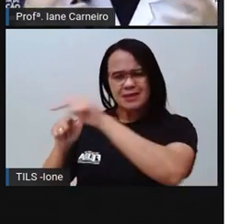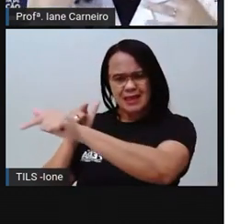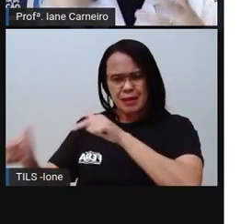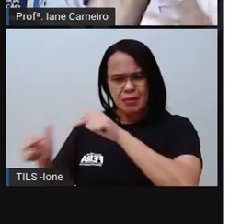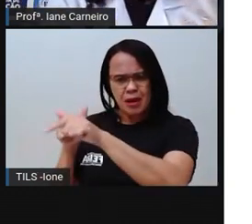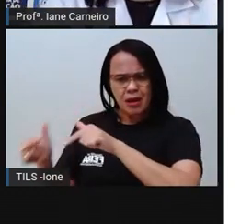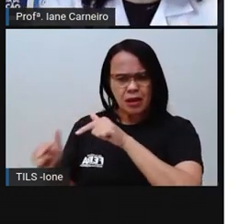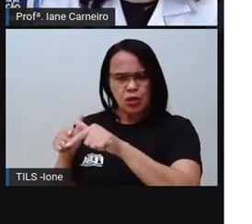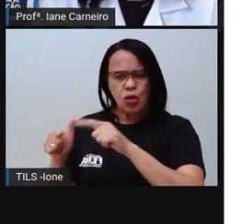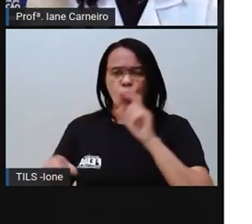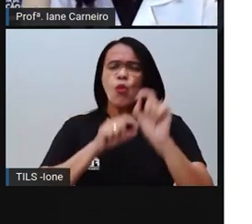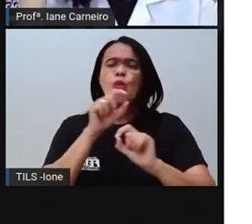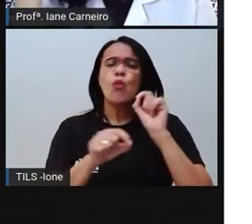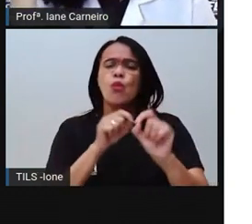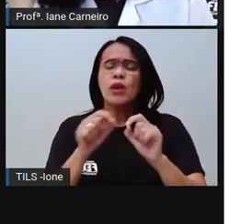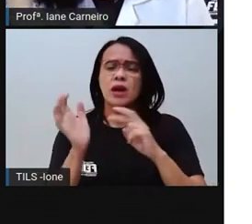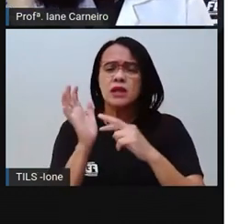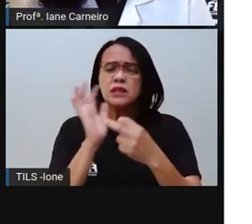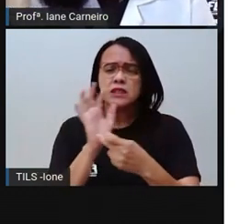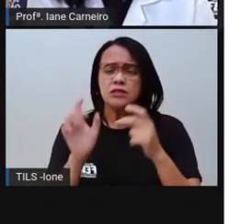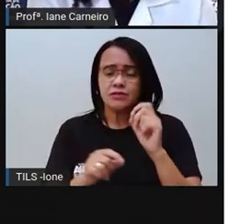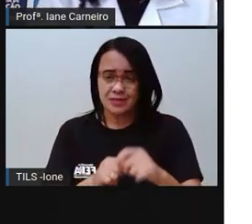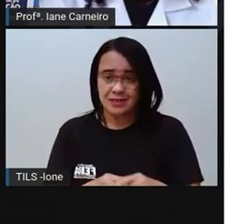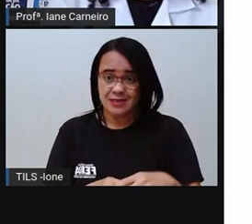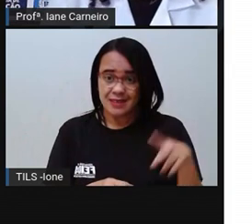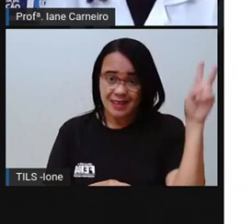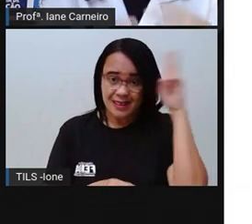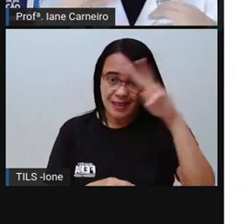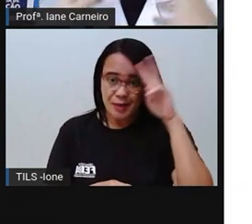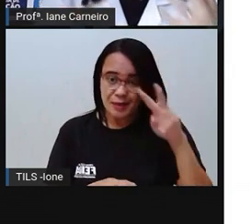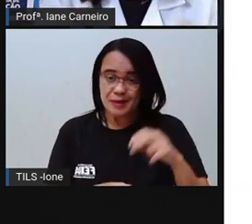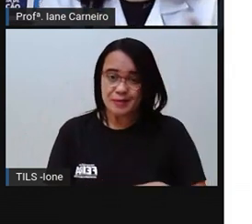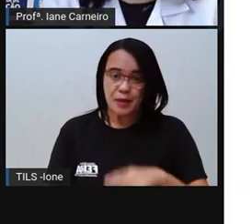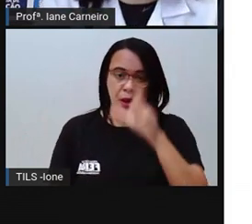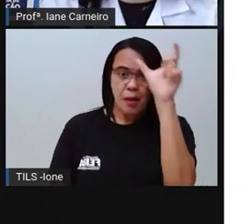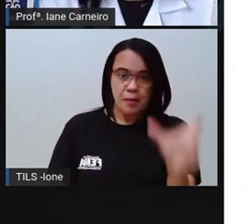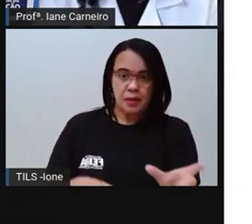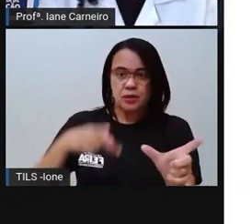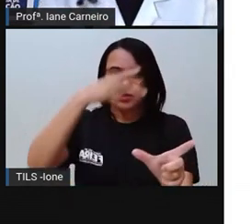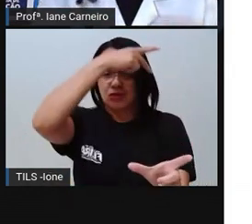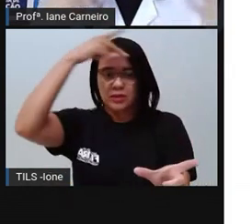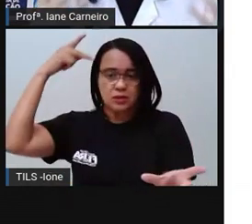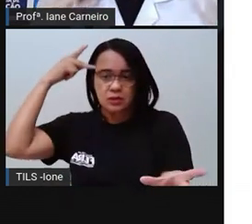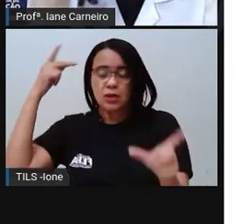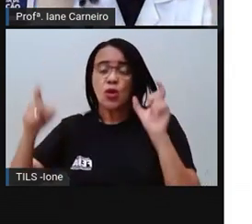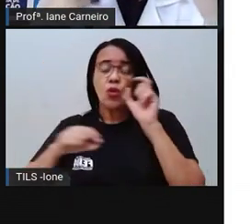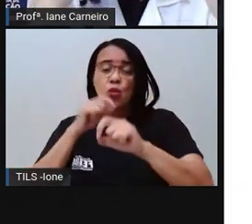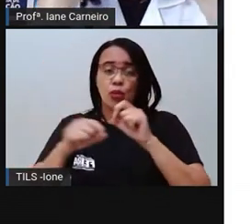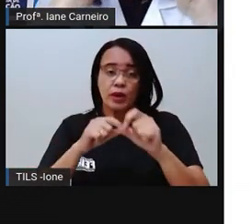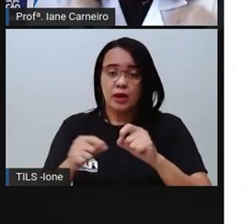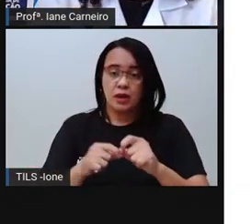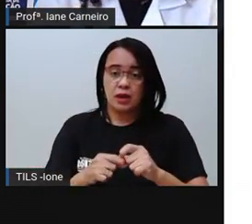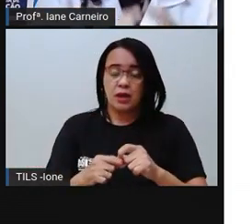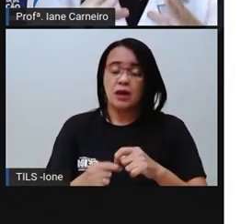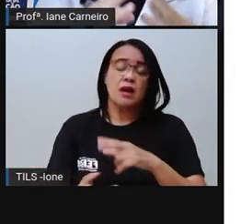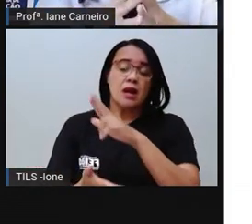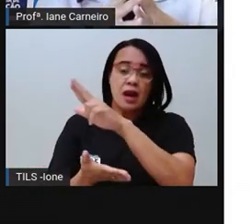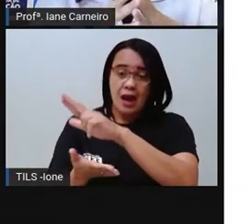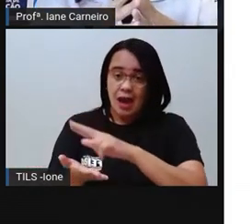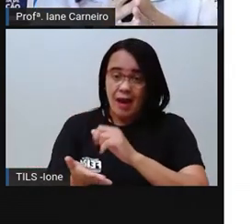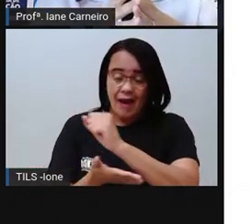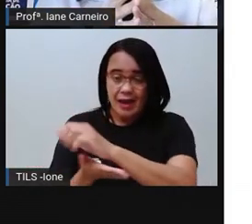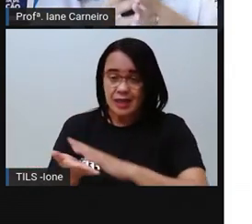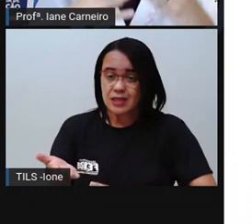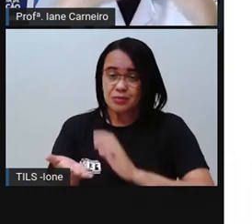Desenvolve alguma atividade intelectual, ó, na cabeça, ou física, né? Para desenvolver o seu,